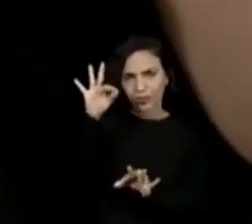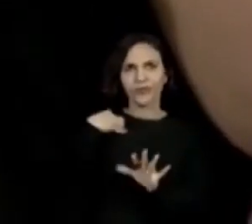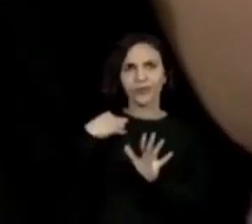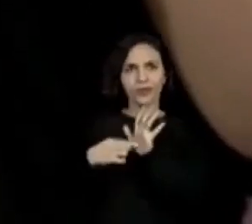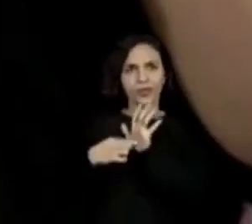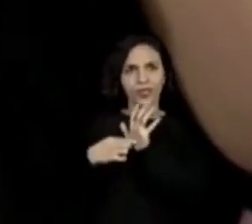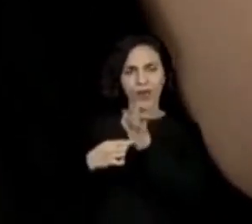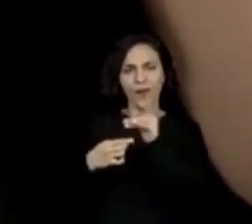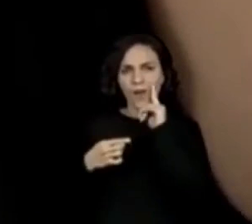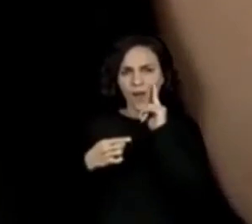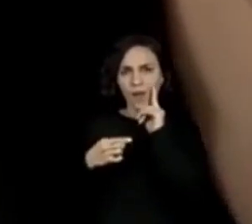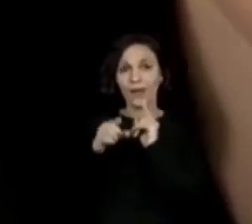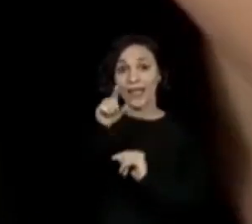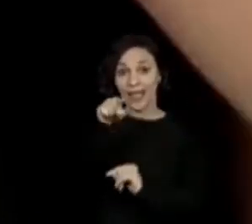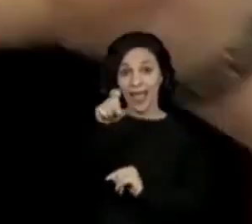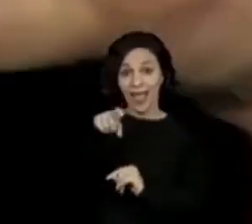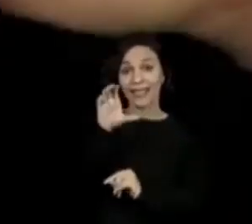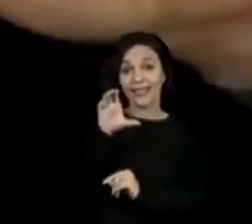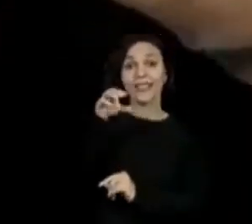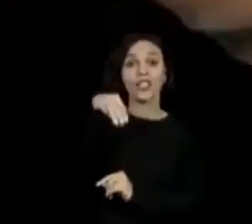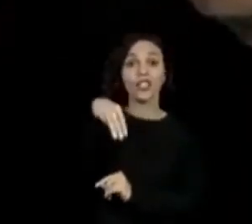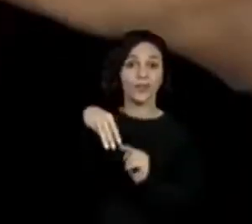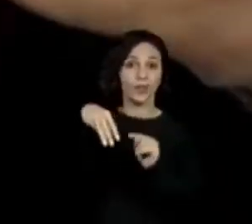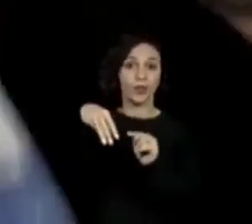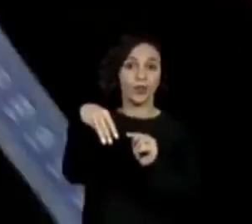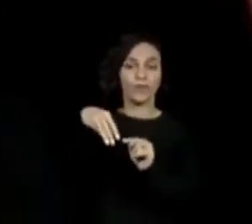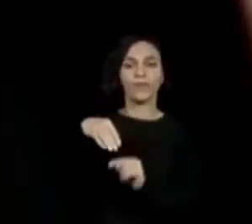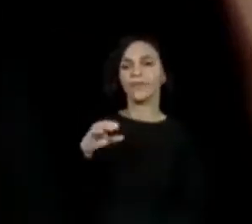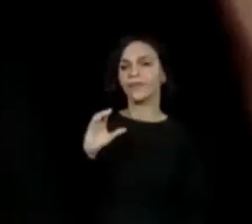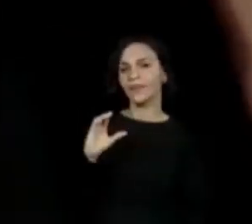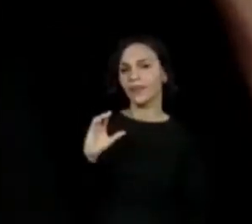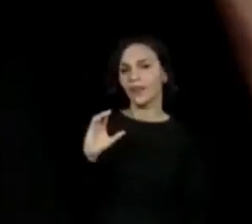vocês. Os centímetros... Vou descer aqui.